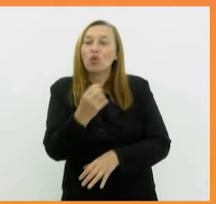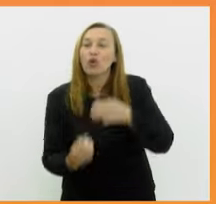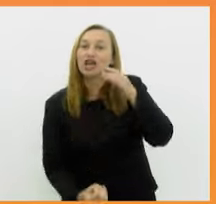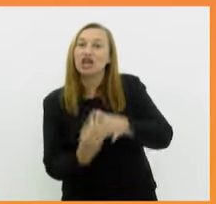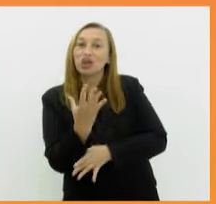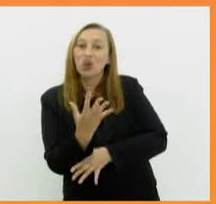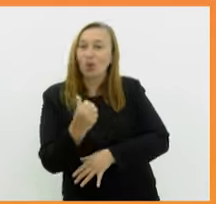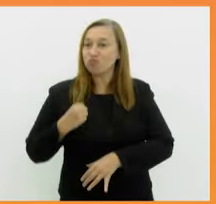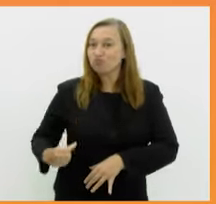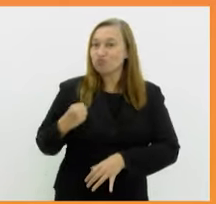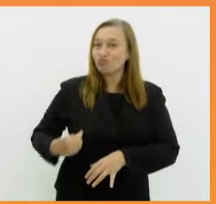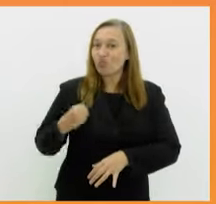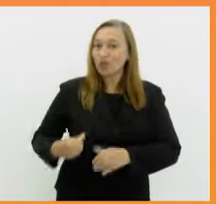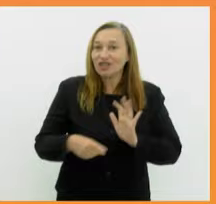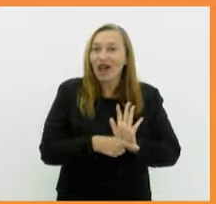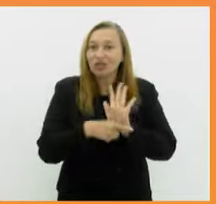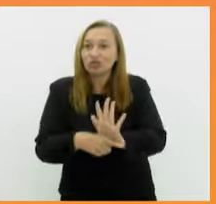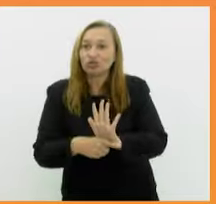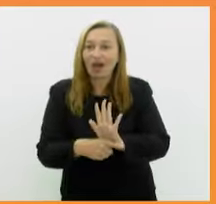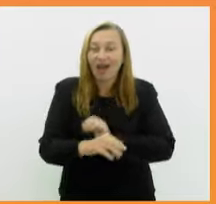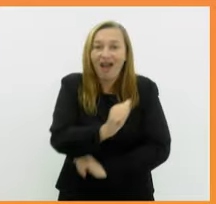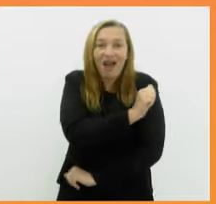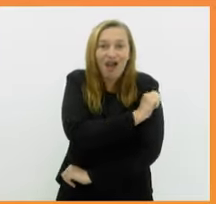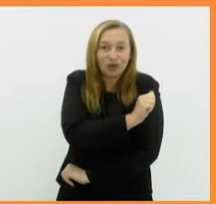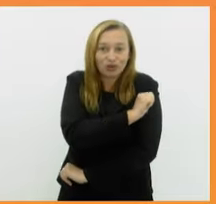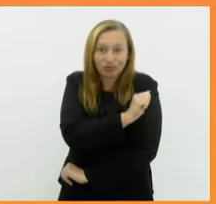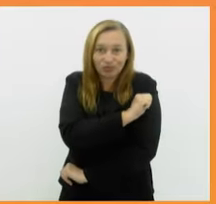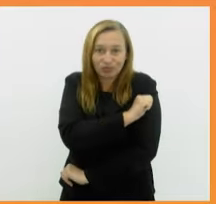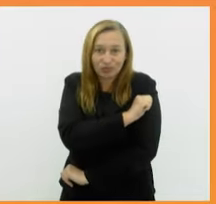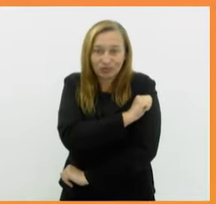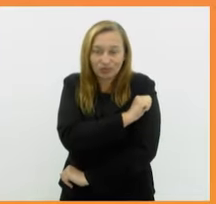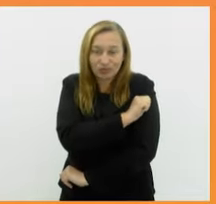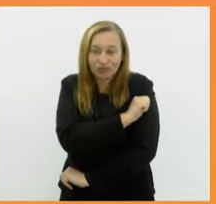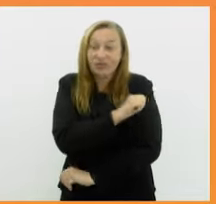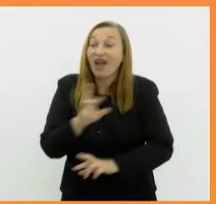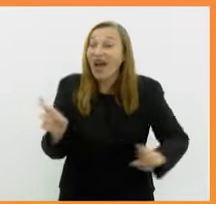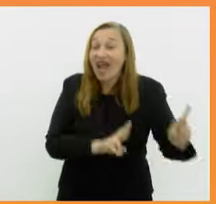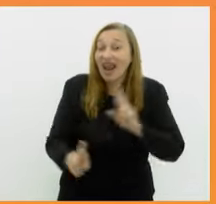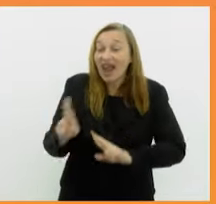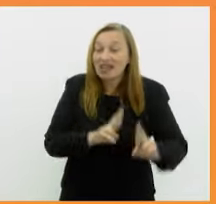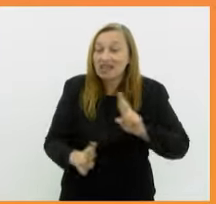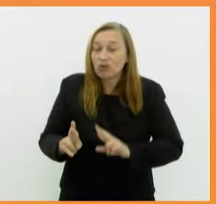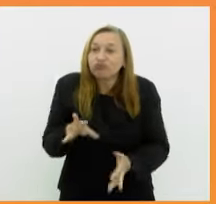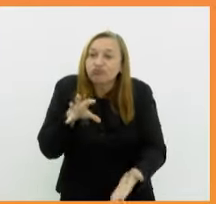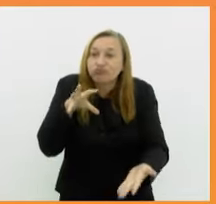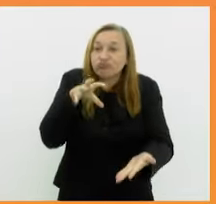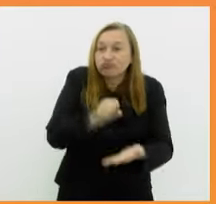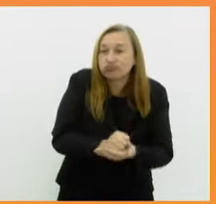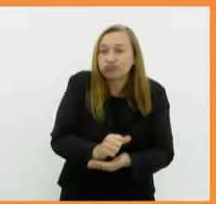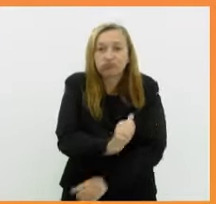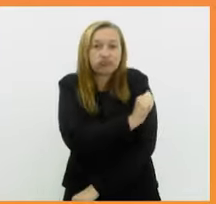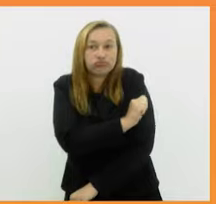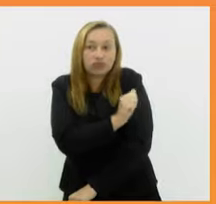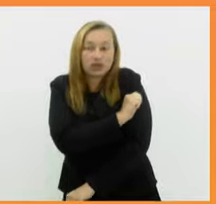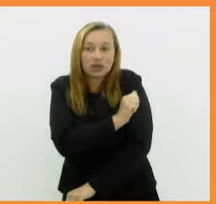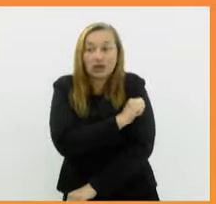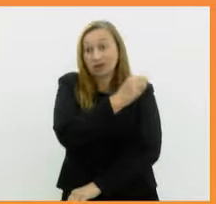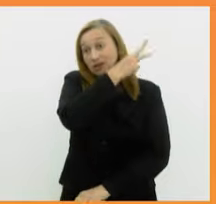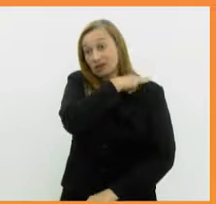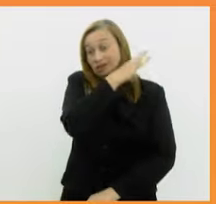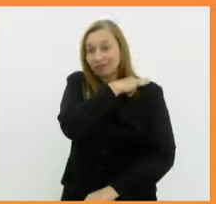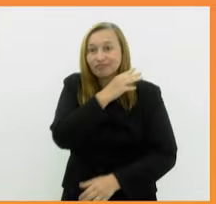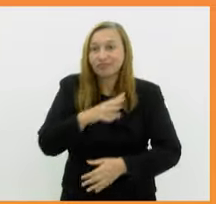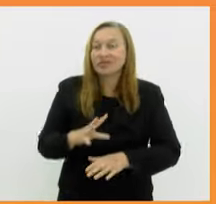na frente e a Secretaria Estadual de Educação foi a primeira a enviar a relação de estudantes matriculados no ensino médio para receberem o benefício.